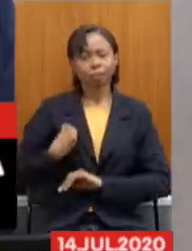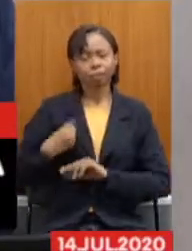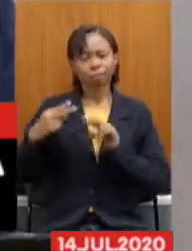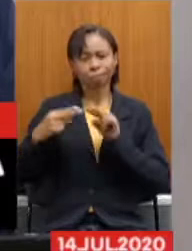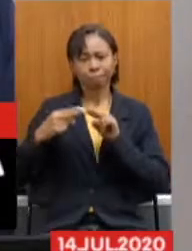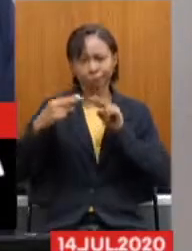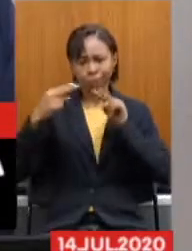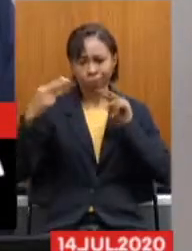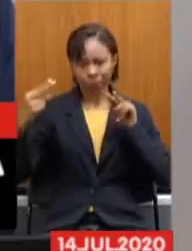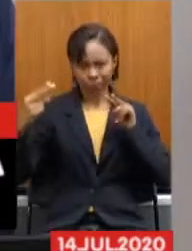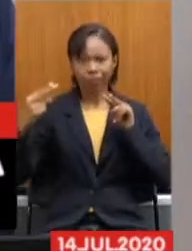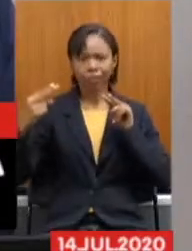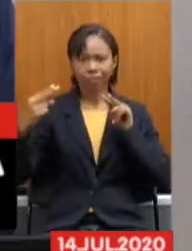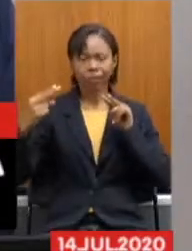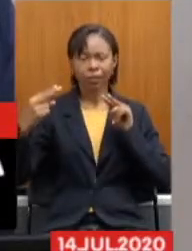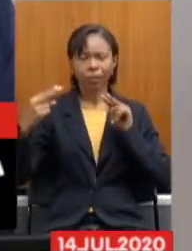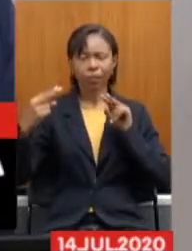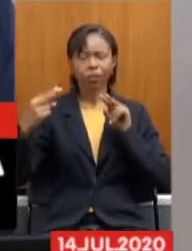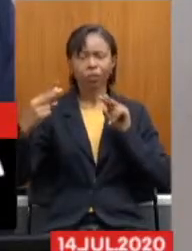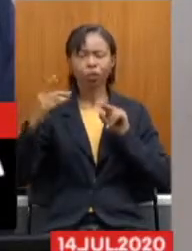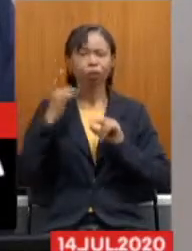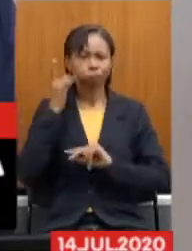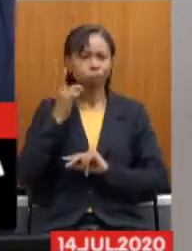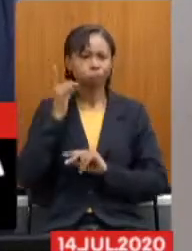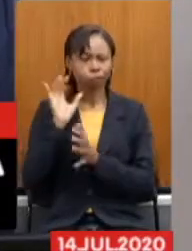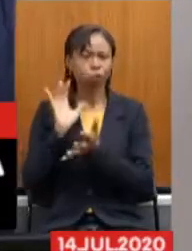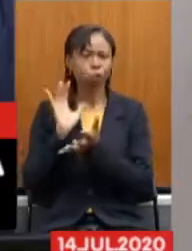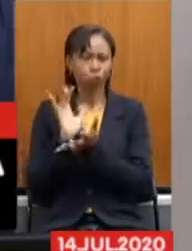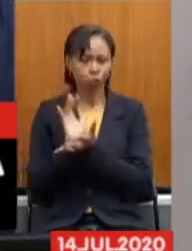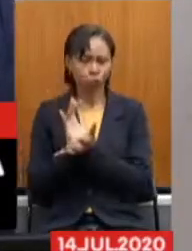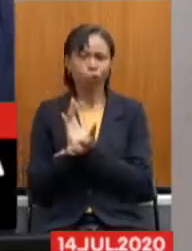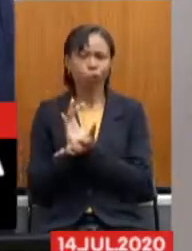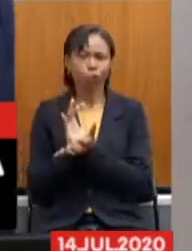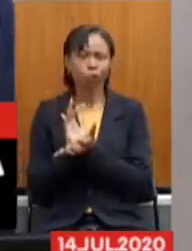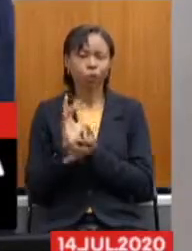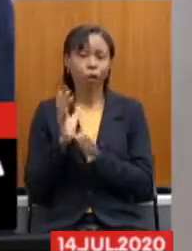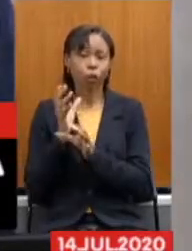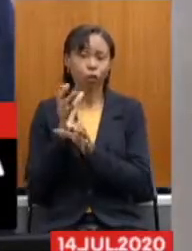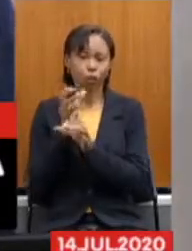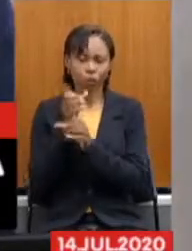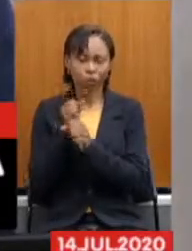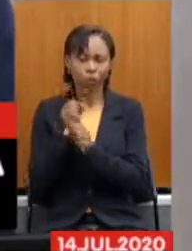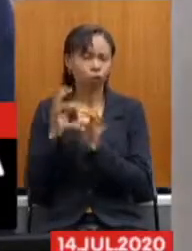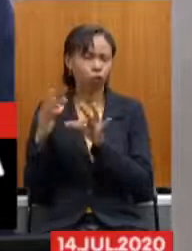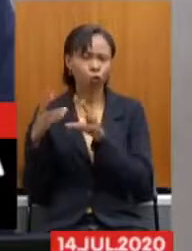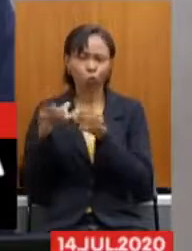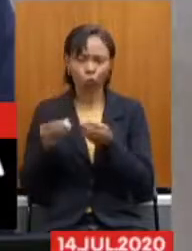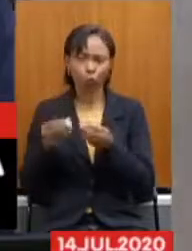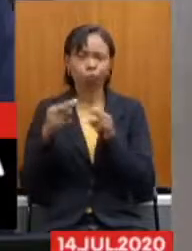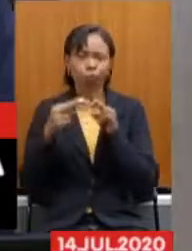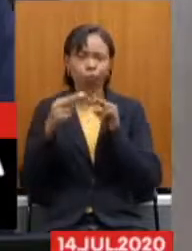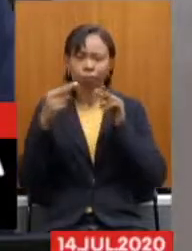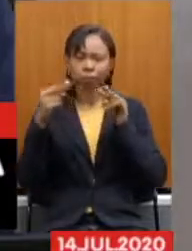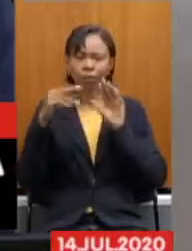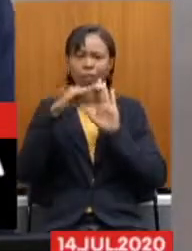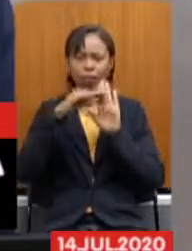reunião. Carlos Pimenta, Carlos Soares, Celise, Celinho Citroacel, Celise Laviora, Charles,